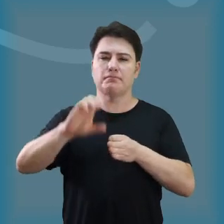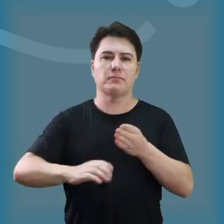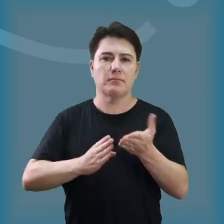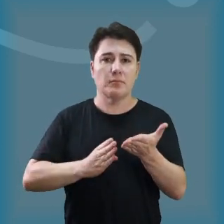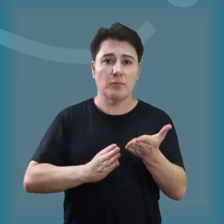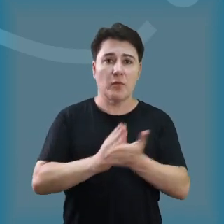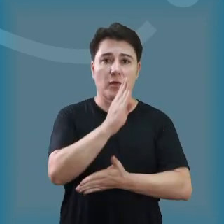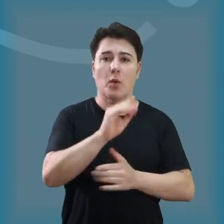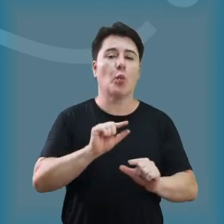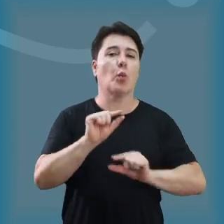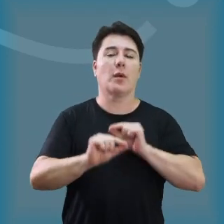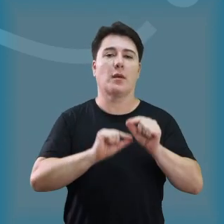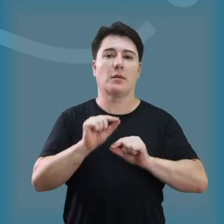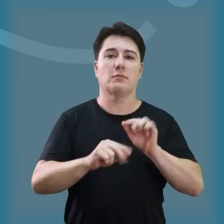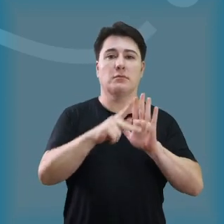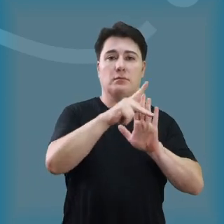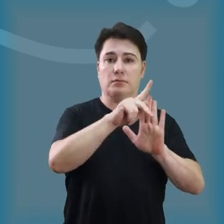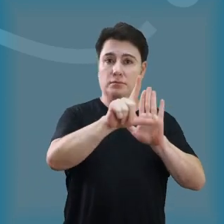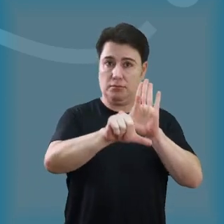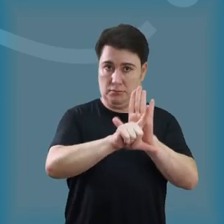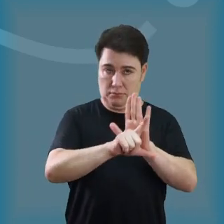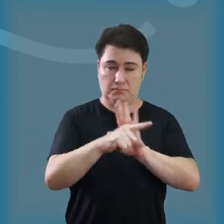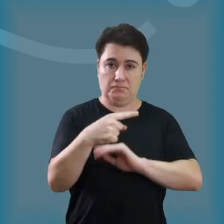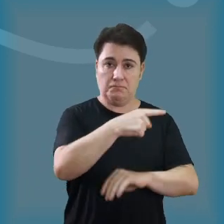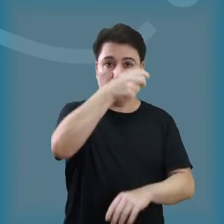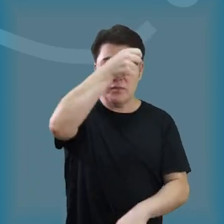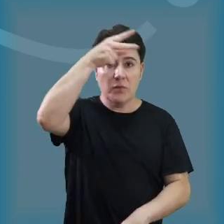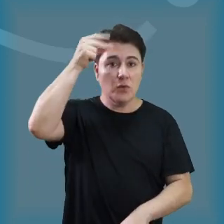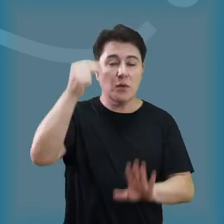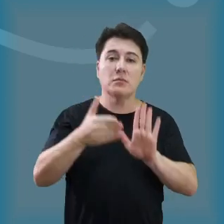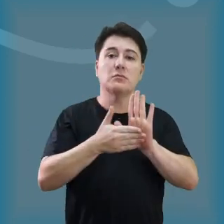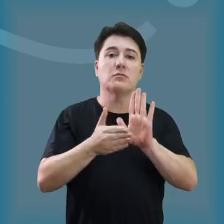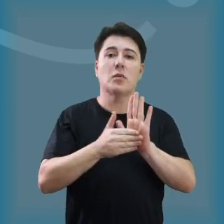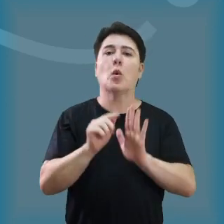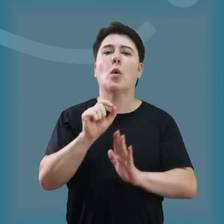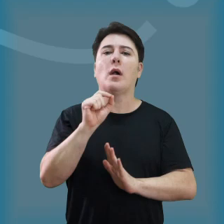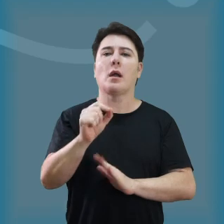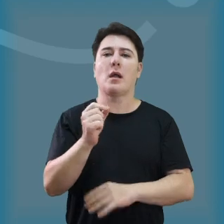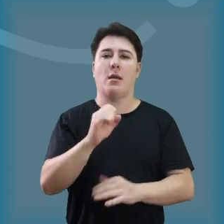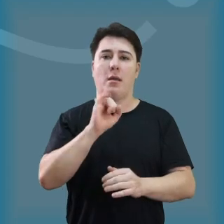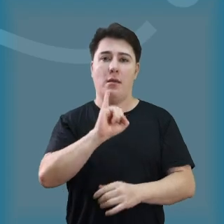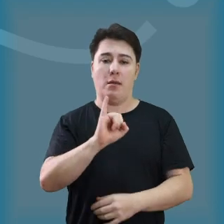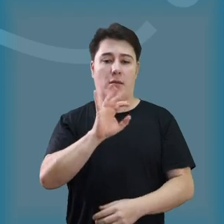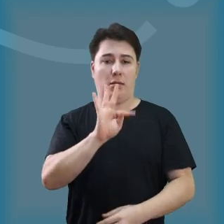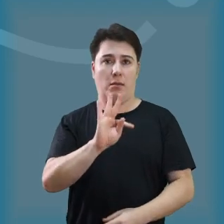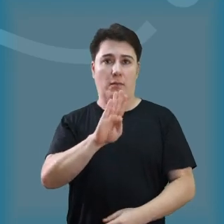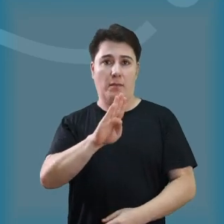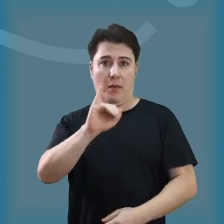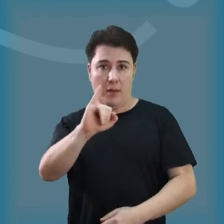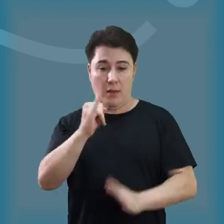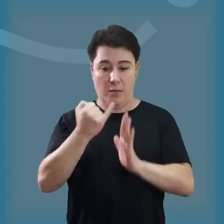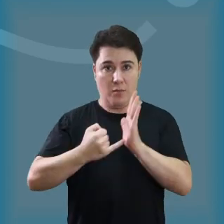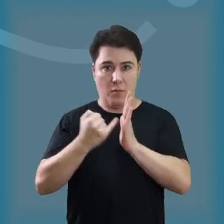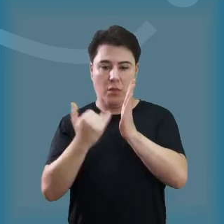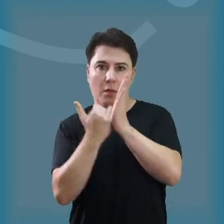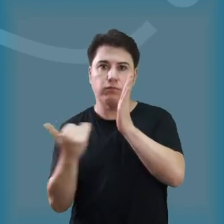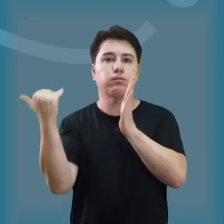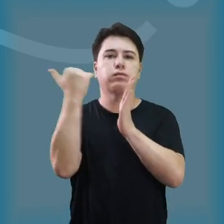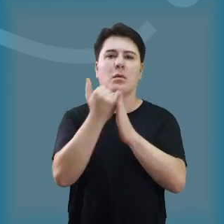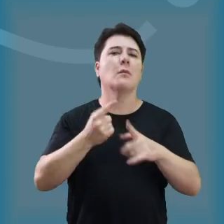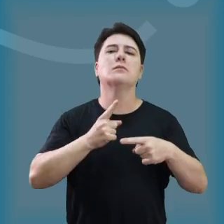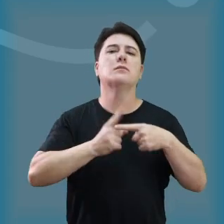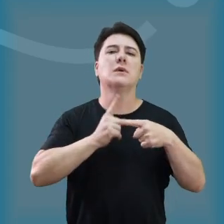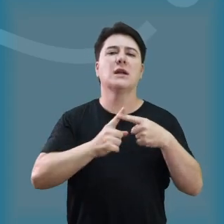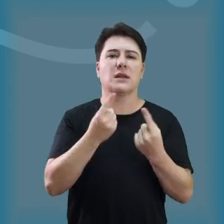aprovado pela Câmara Municipal de Araraquara o projeto de lei proposto pela Prefeitura de aumento de TBI e, como justificativa,